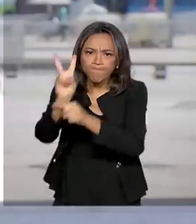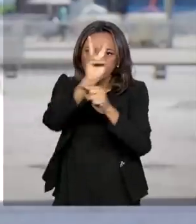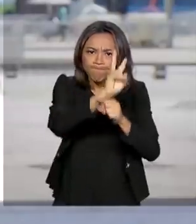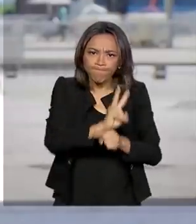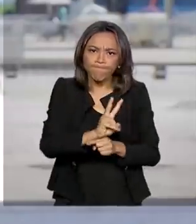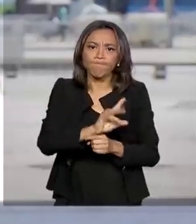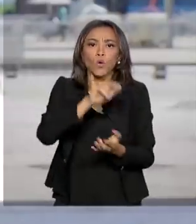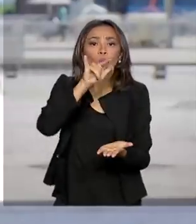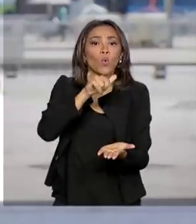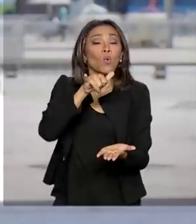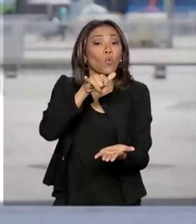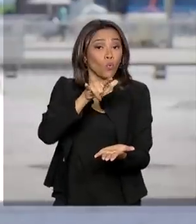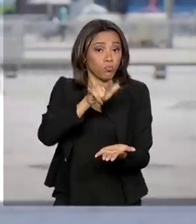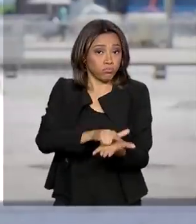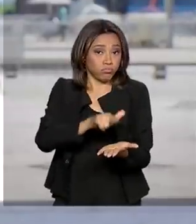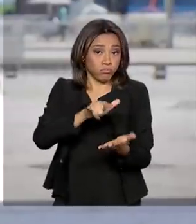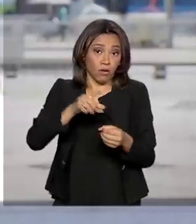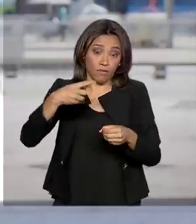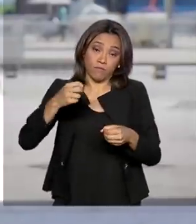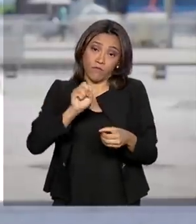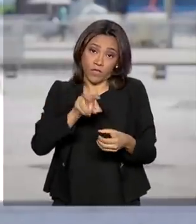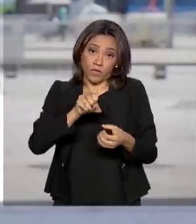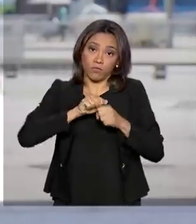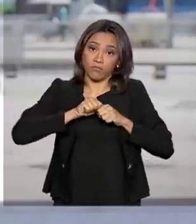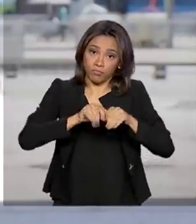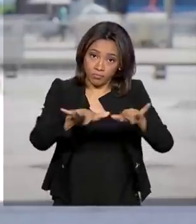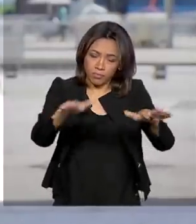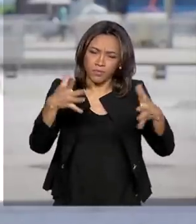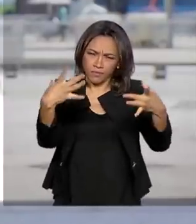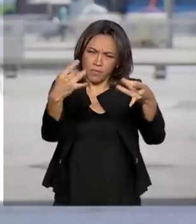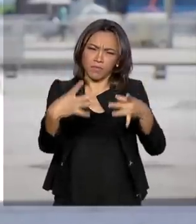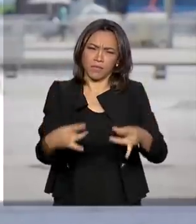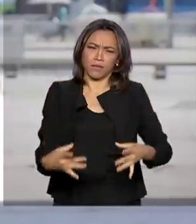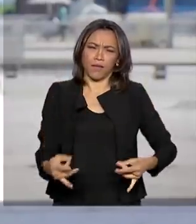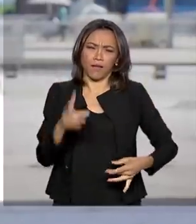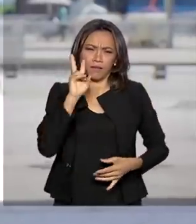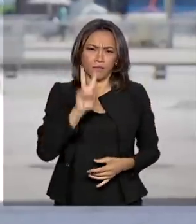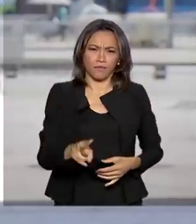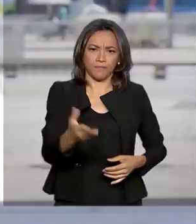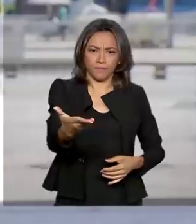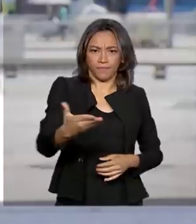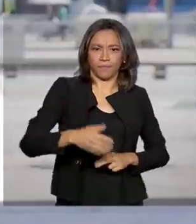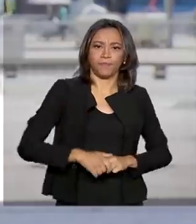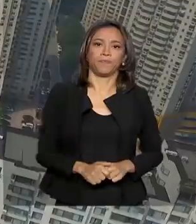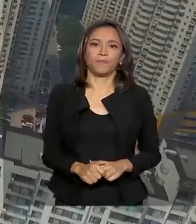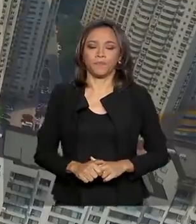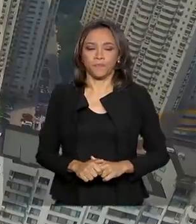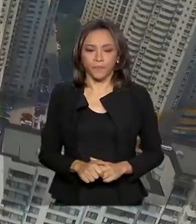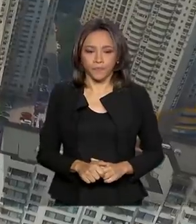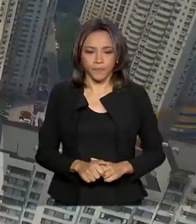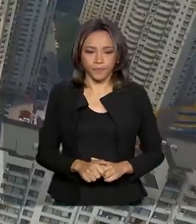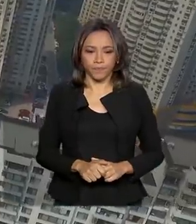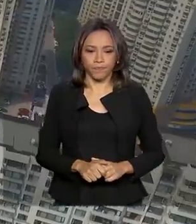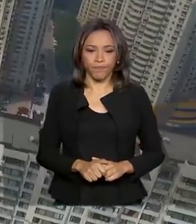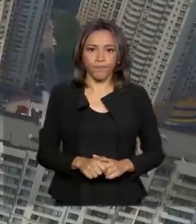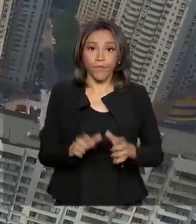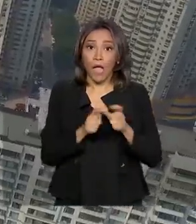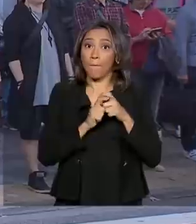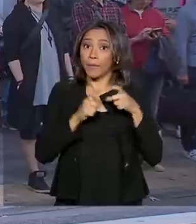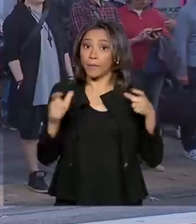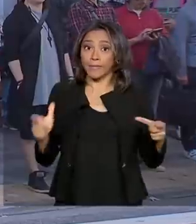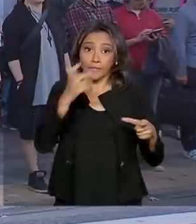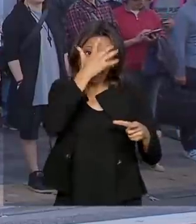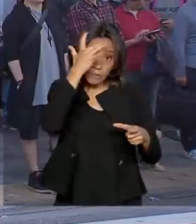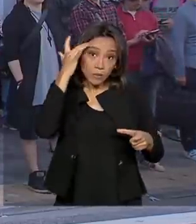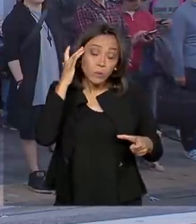ontem nenhum caso foi detectado. Vamos saber mais detalhes na reportagem de Daniele Popov. A maioria das